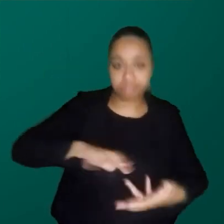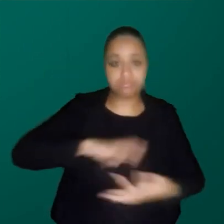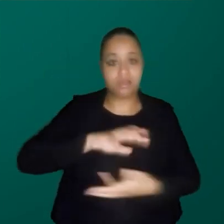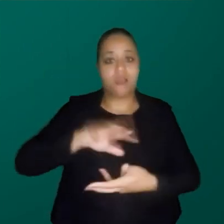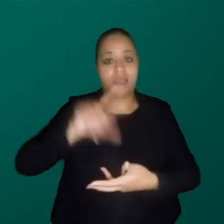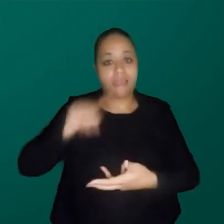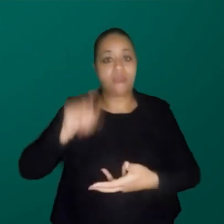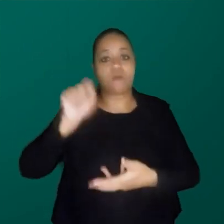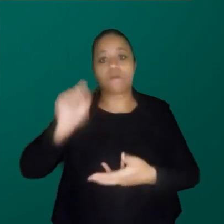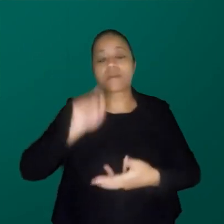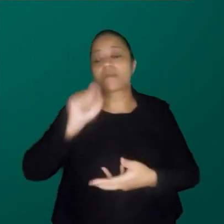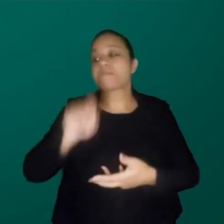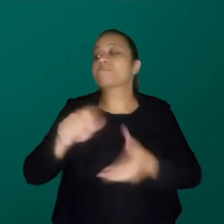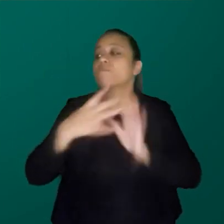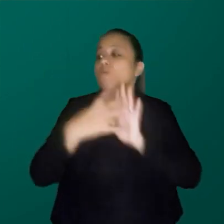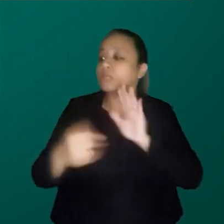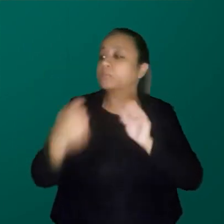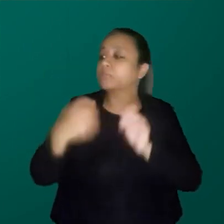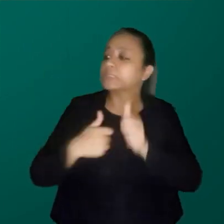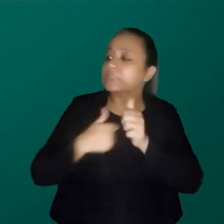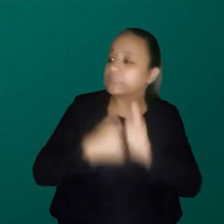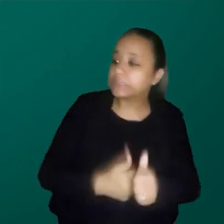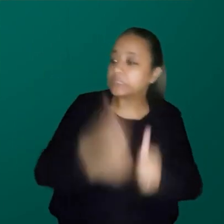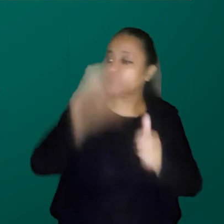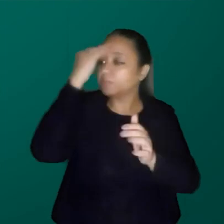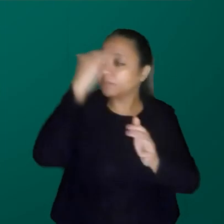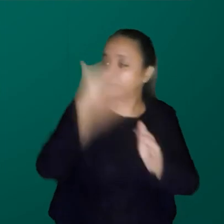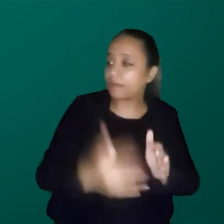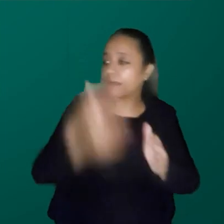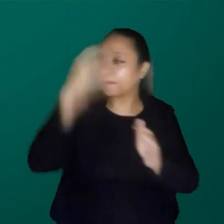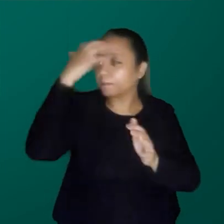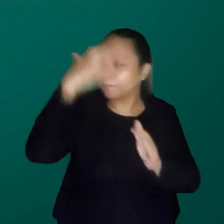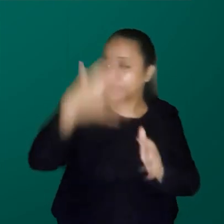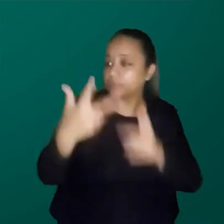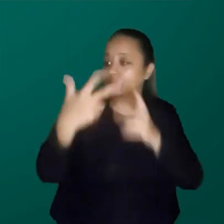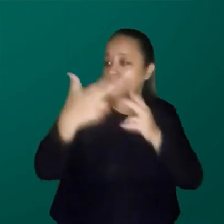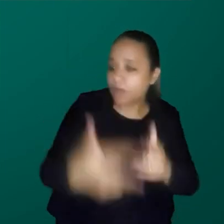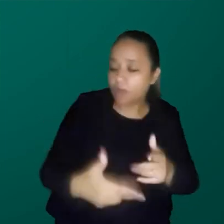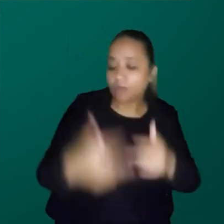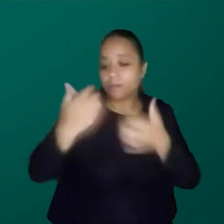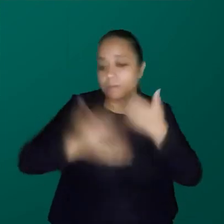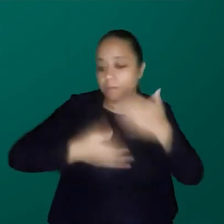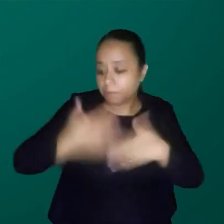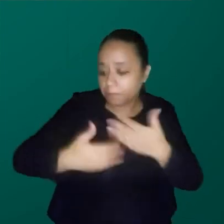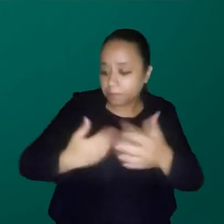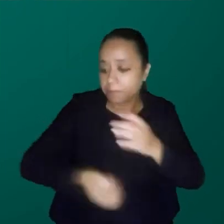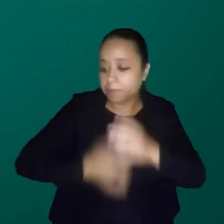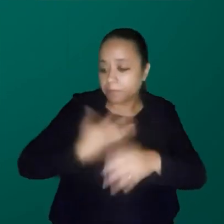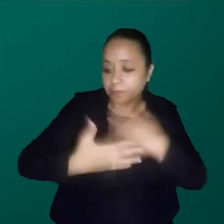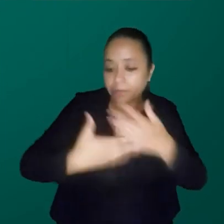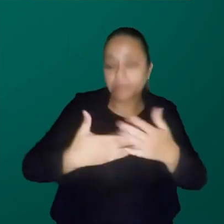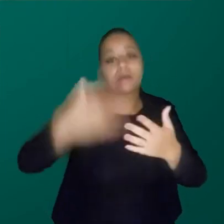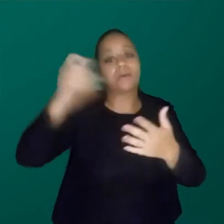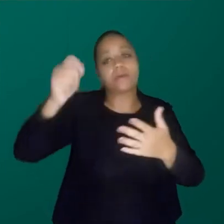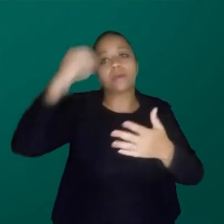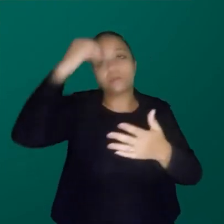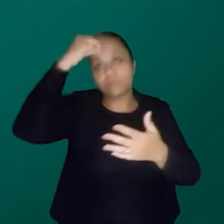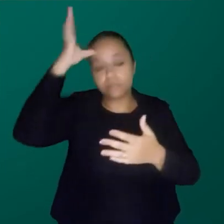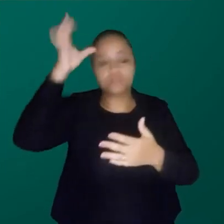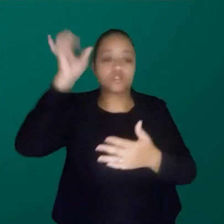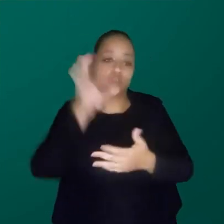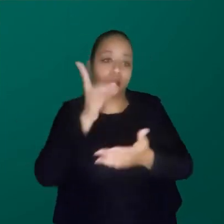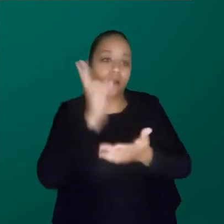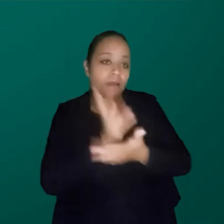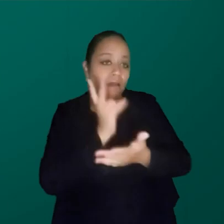modelo que a gente tem que seguir, a forma como a gente pensa, a forma como a gente produz conhecimento, tem que ser só essa